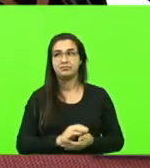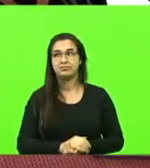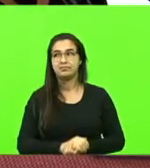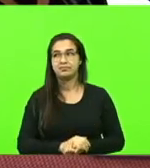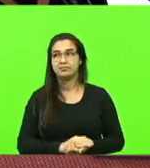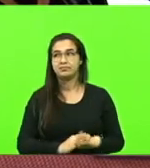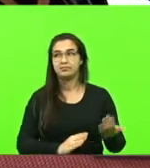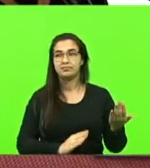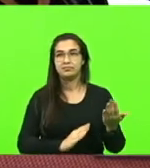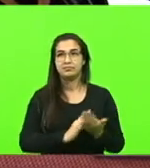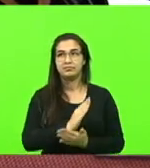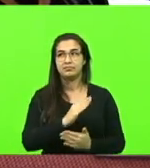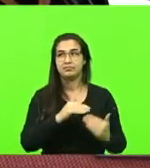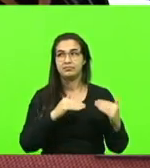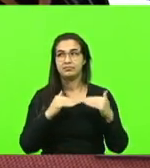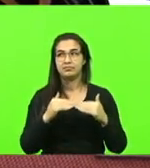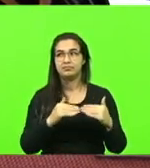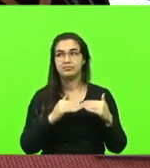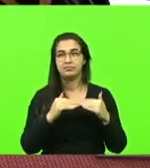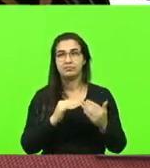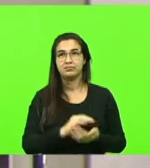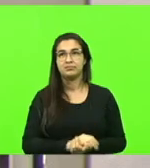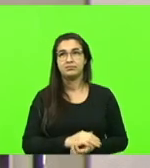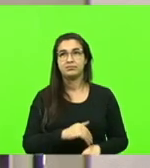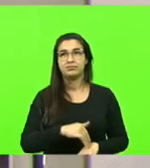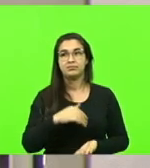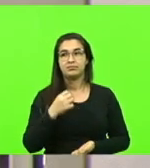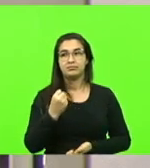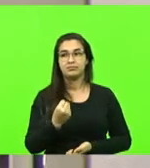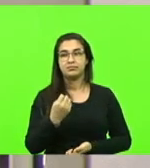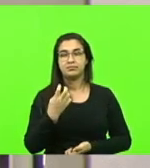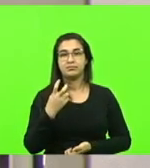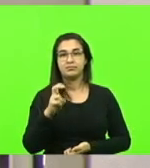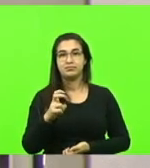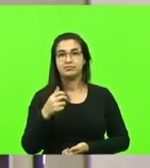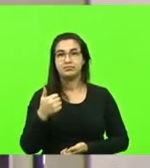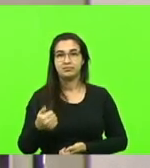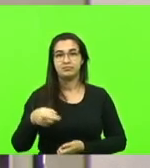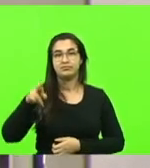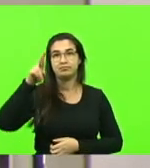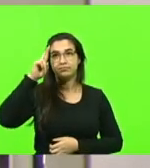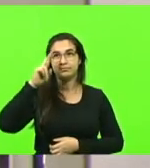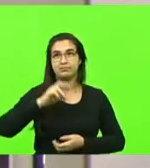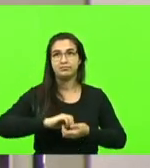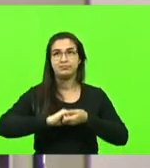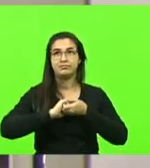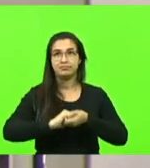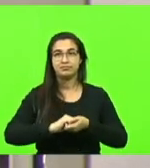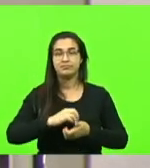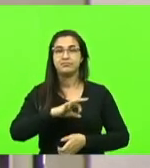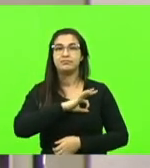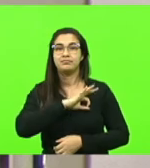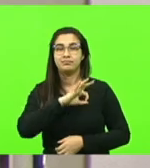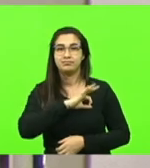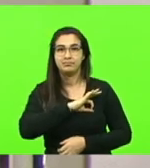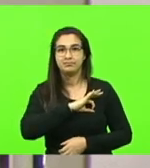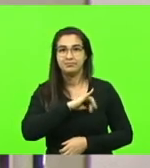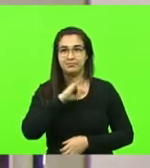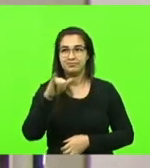encontra. Aprovado por unanimidade. Moção 851, ator deputado Floriano, cumprimentando os policiais militares Jonas